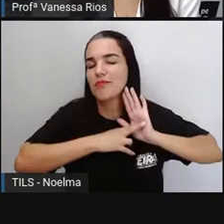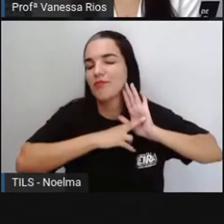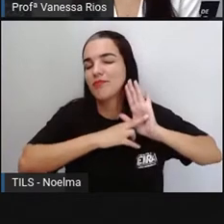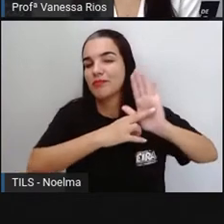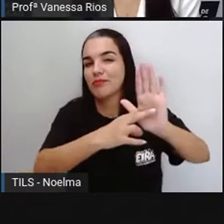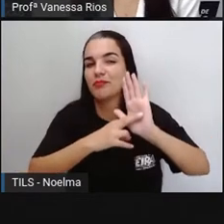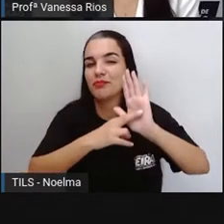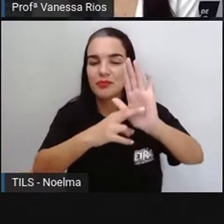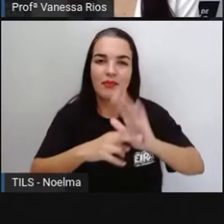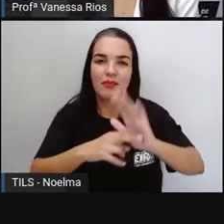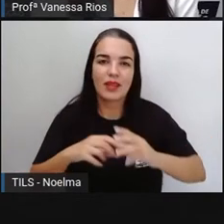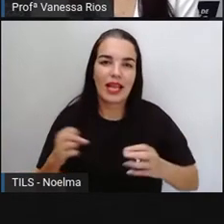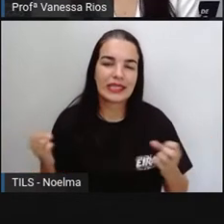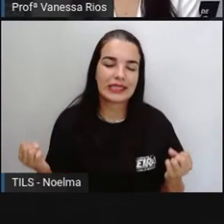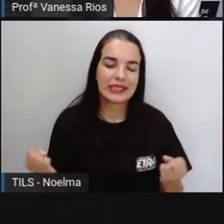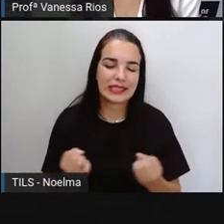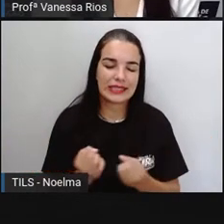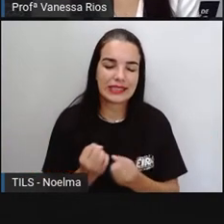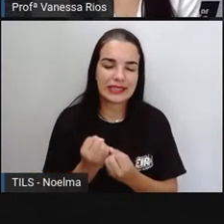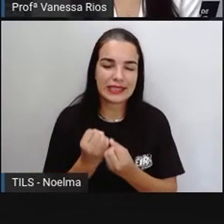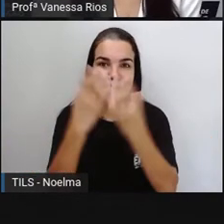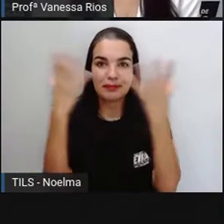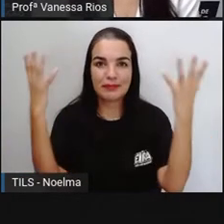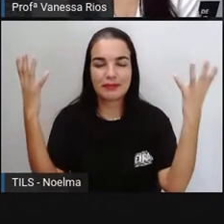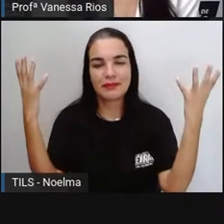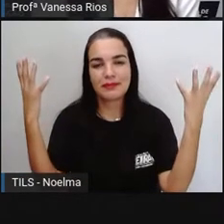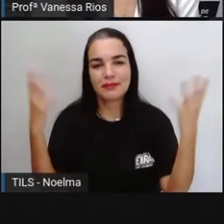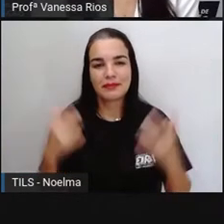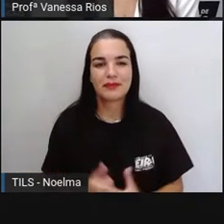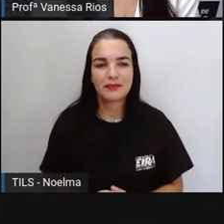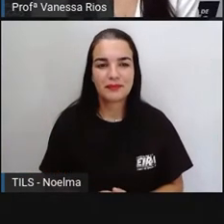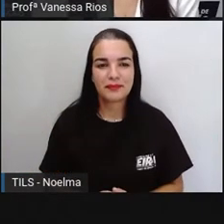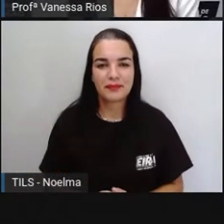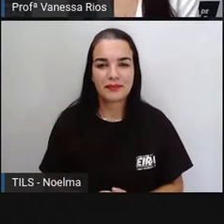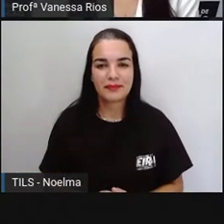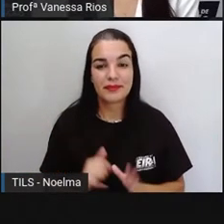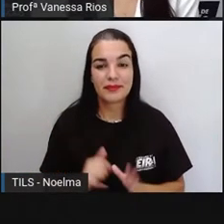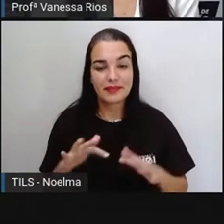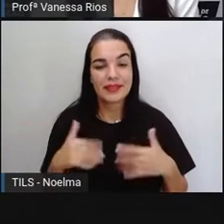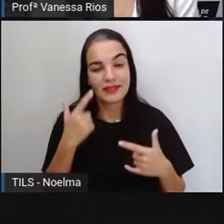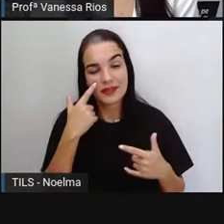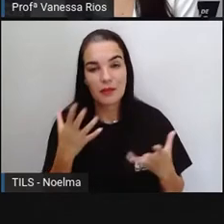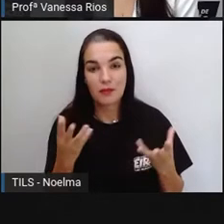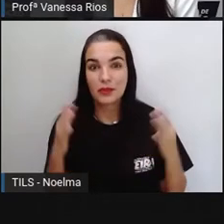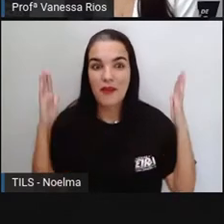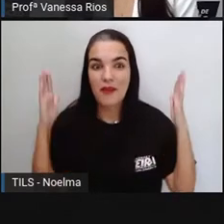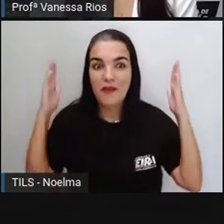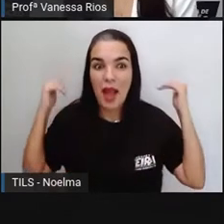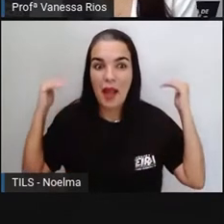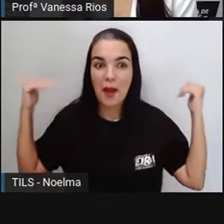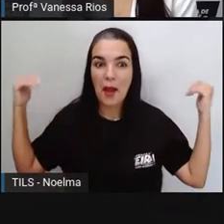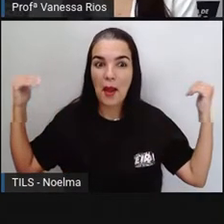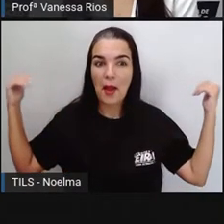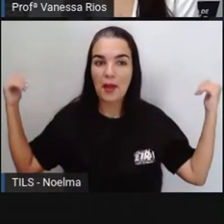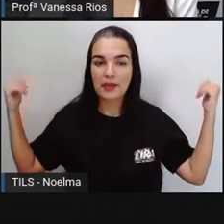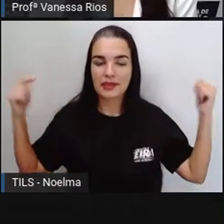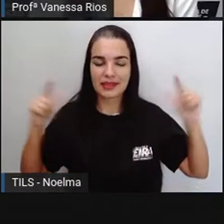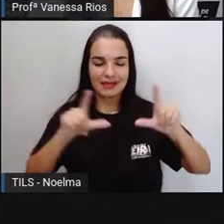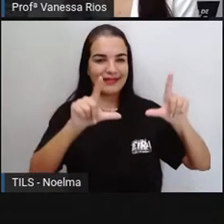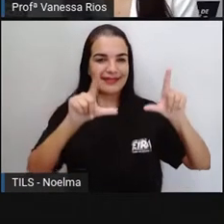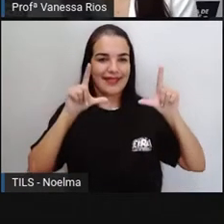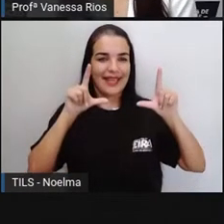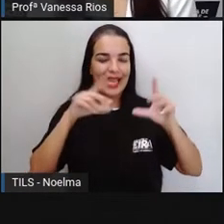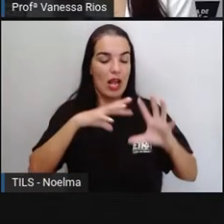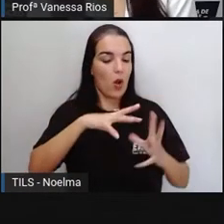repercussão foi estrondosa. Então essas telas aí de Ivan Cruz são muito famosas, né? No mundo inteiro,